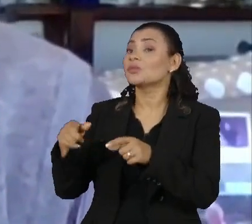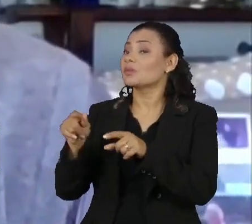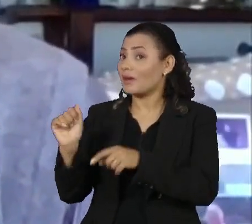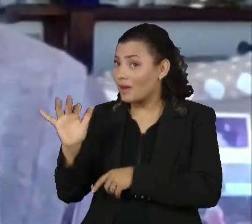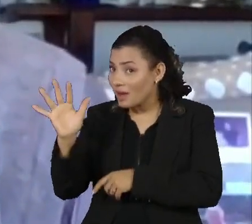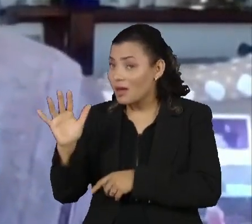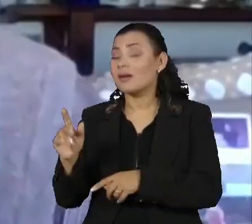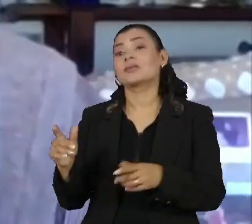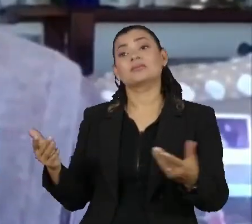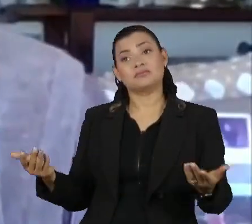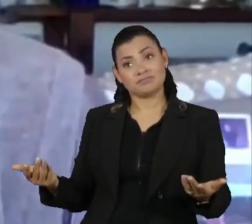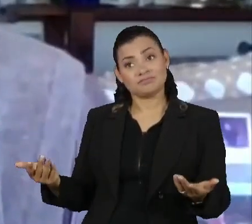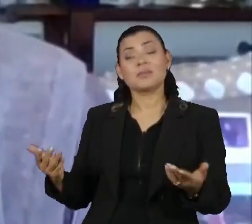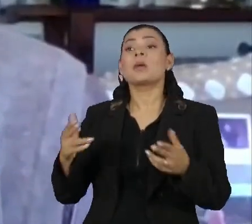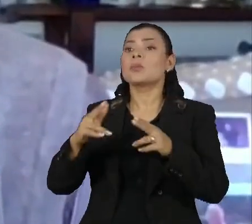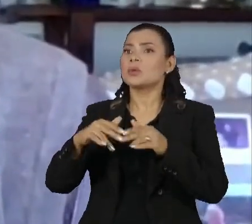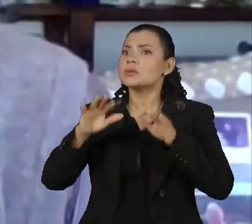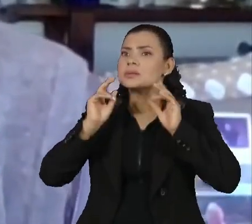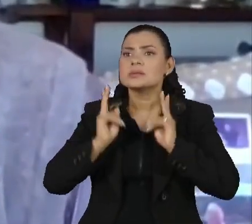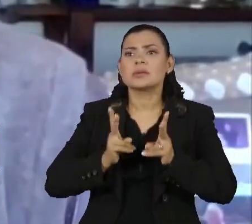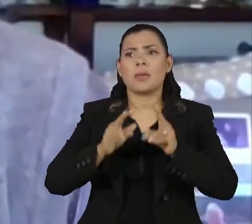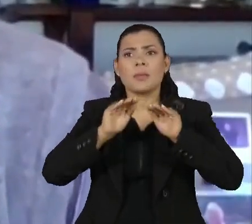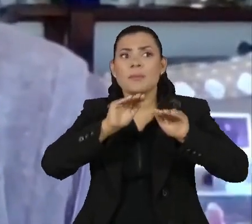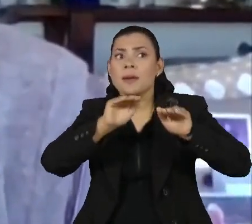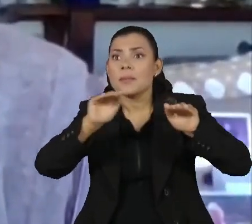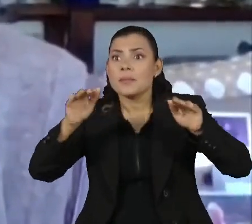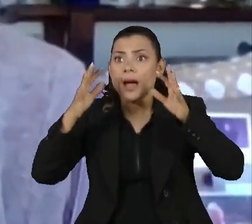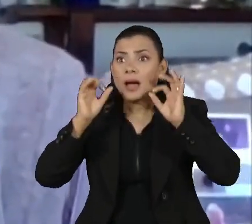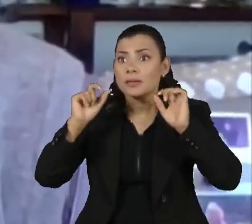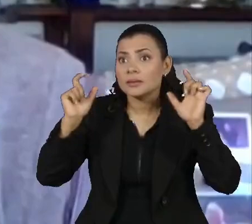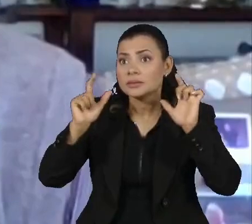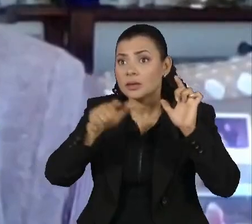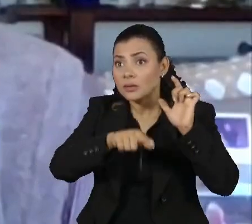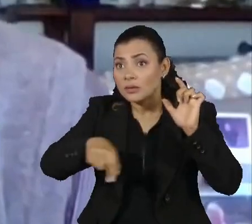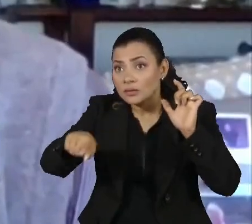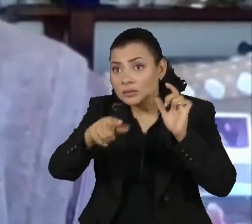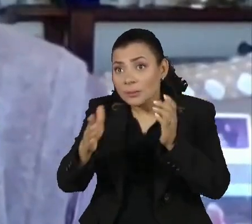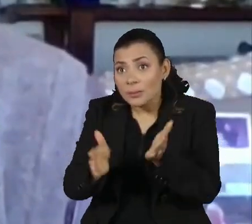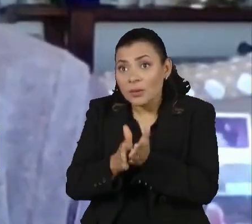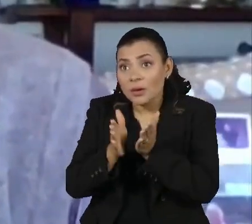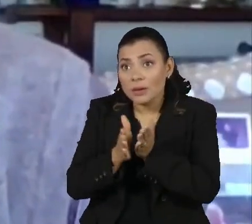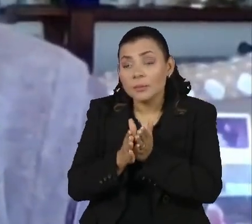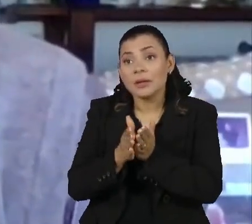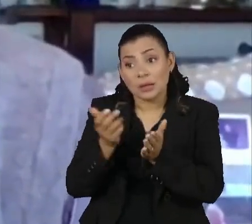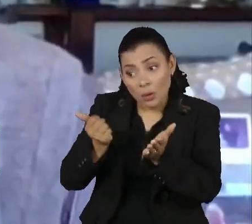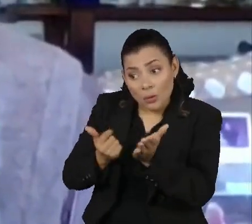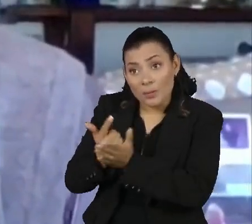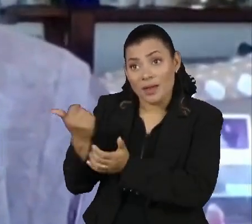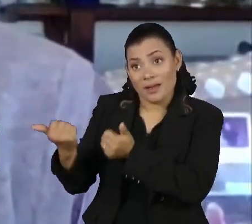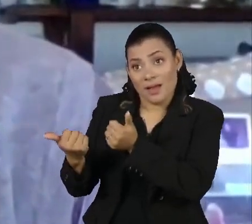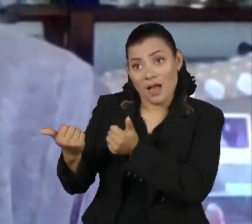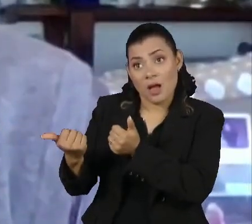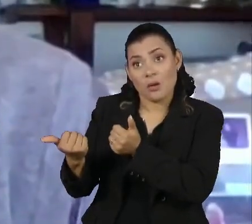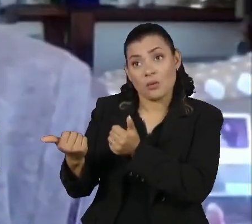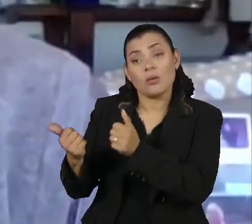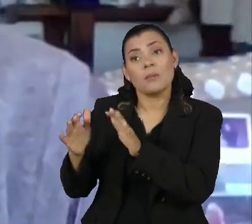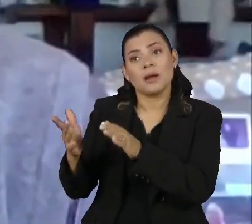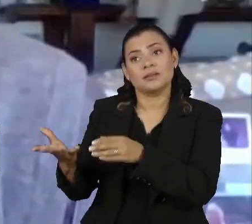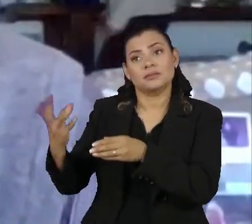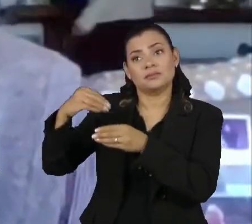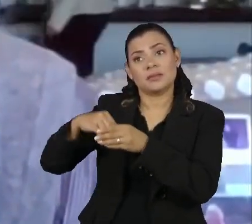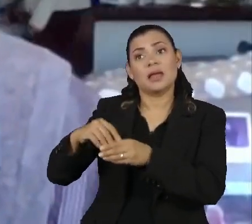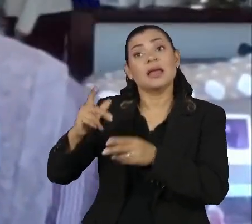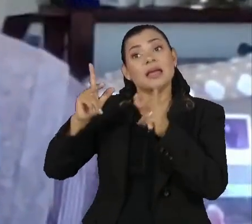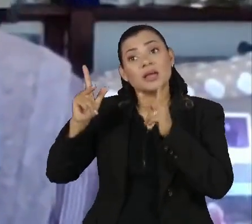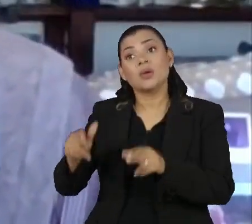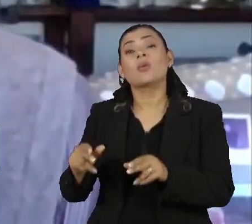manutenções. Eu sempre alerto para uma pessoa de renda mais baixa que a aquisição de um carro traz para dentro uma despesa